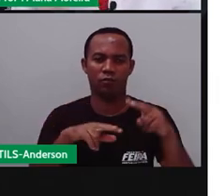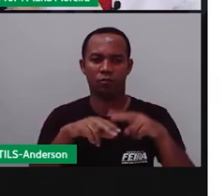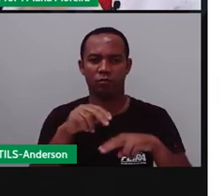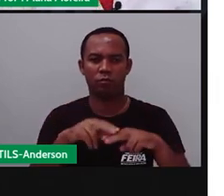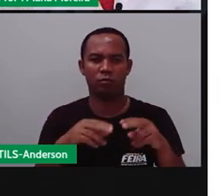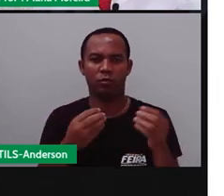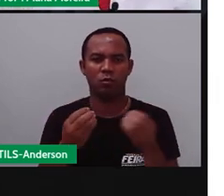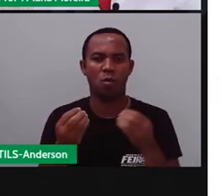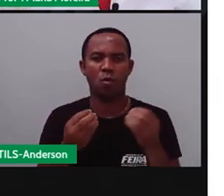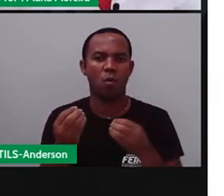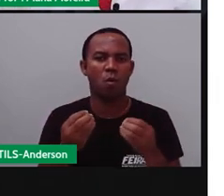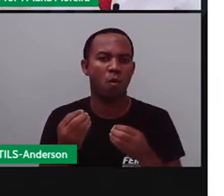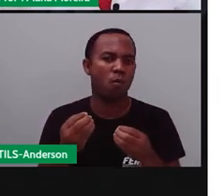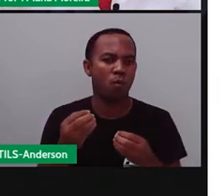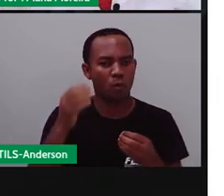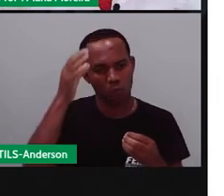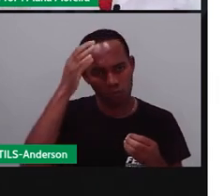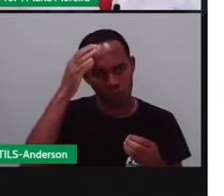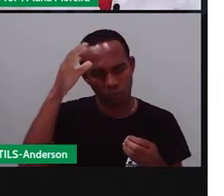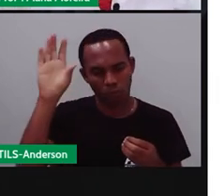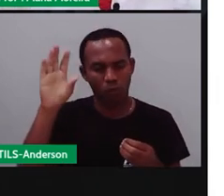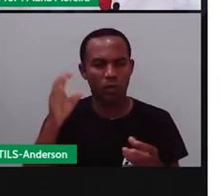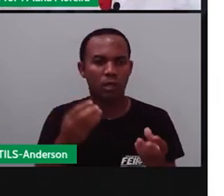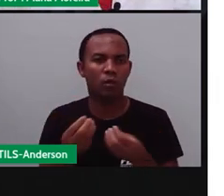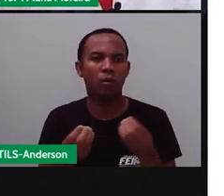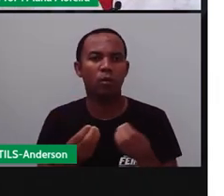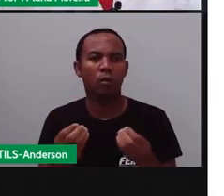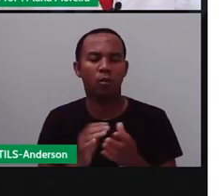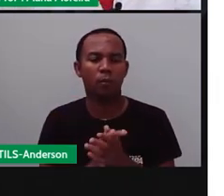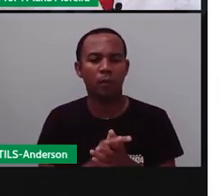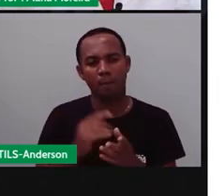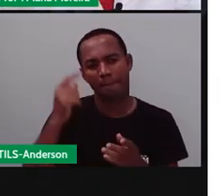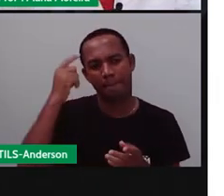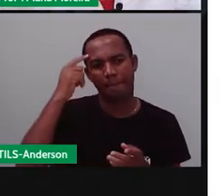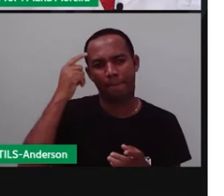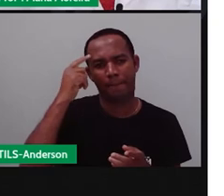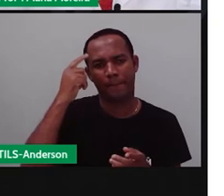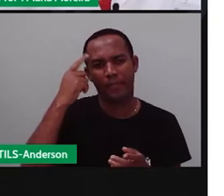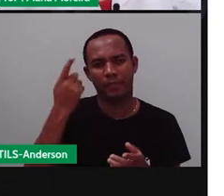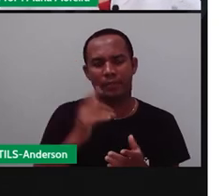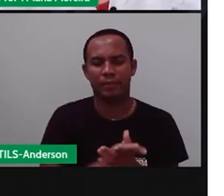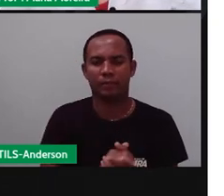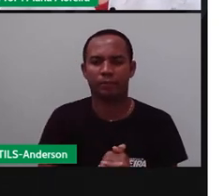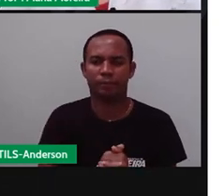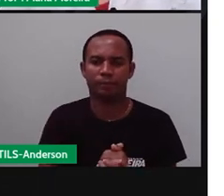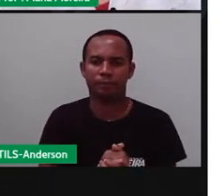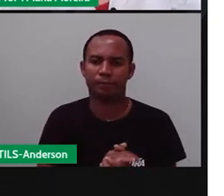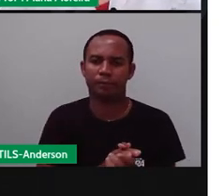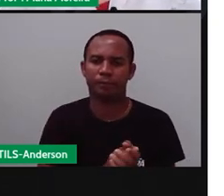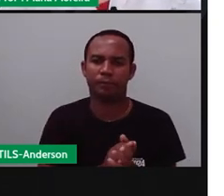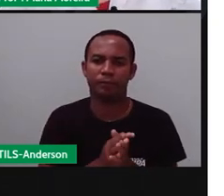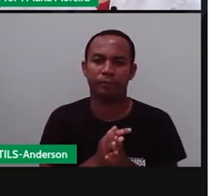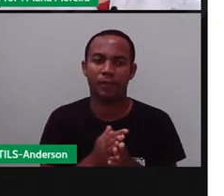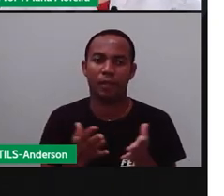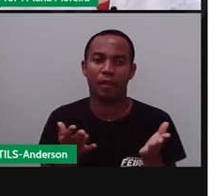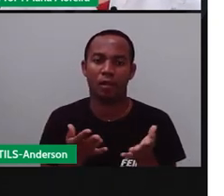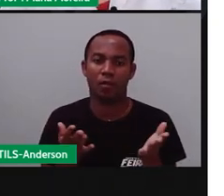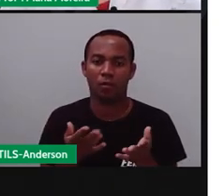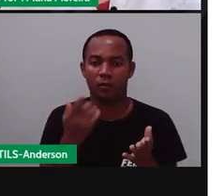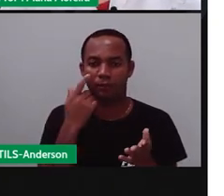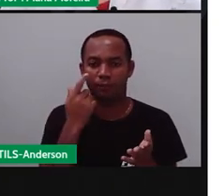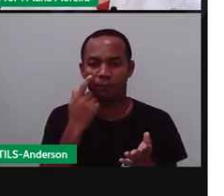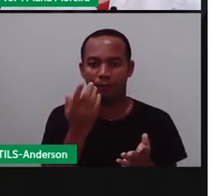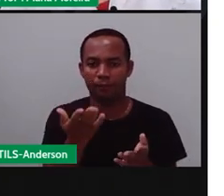vamos pensar sobre essas tradições e aí vamos pensar aí com a Pró, tá? E agora vamos aqui.